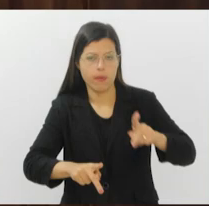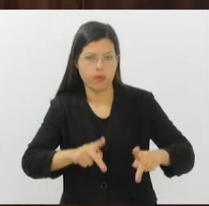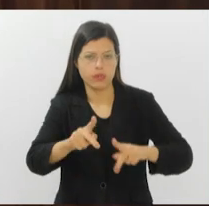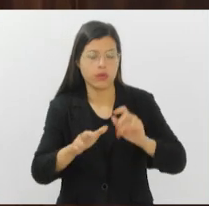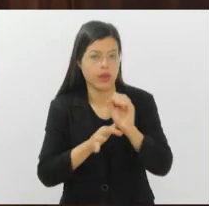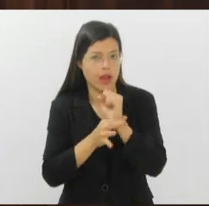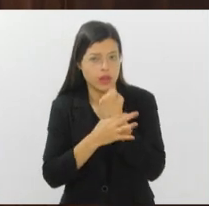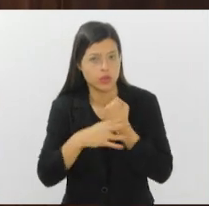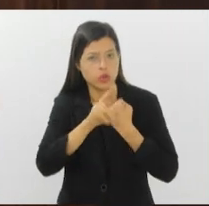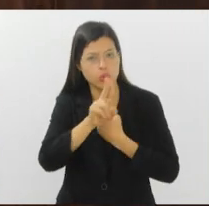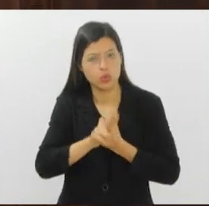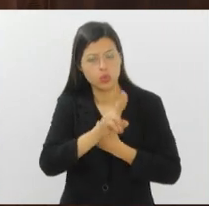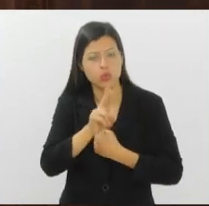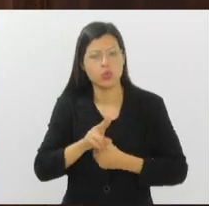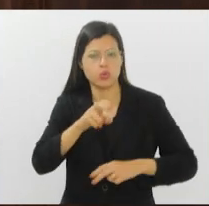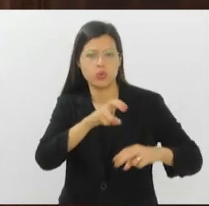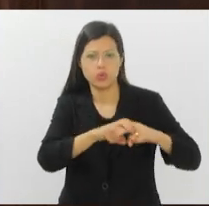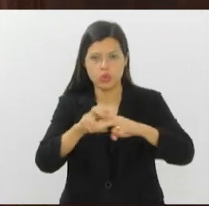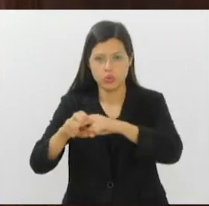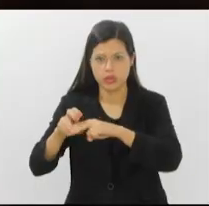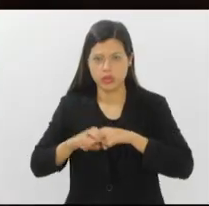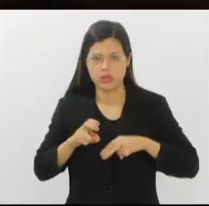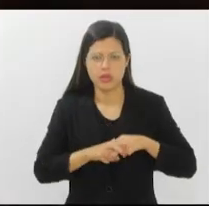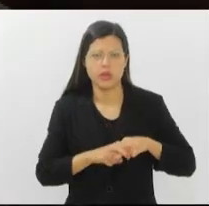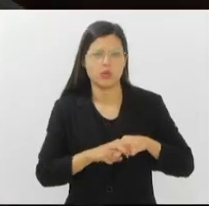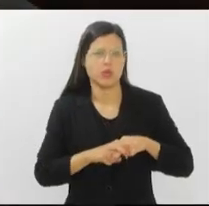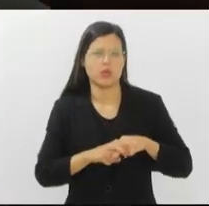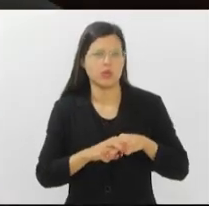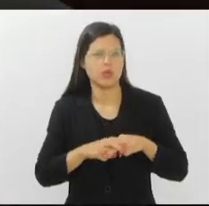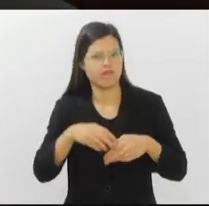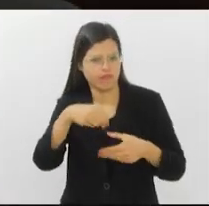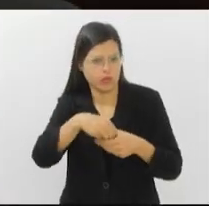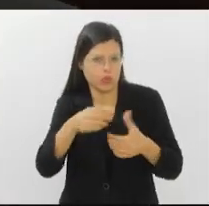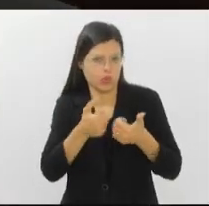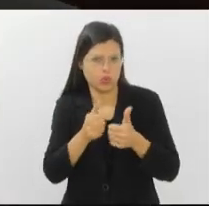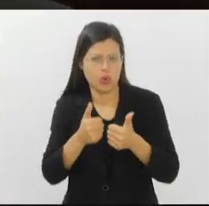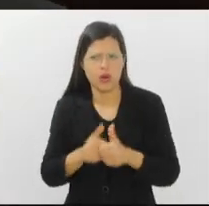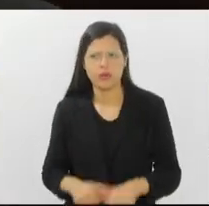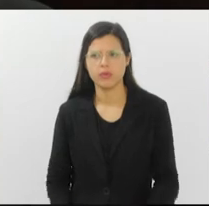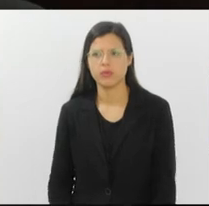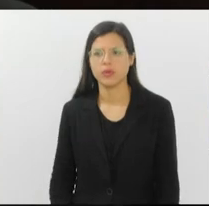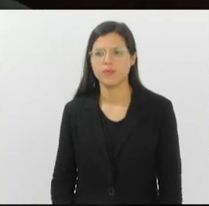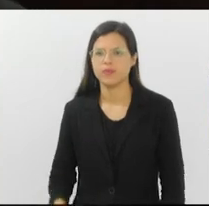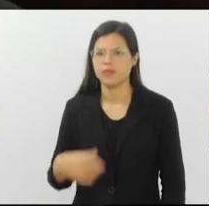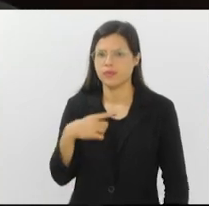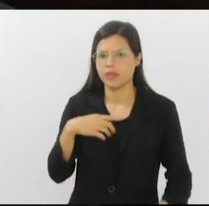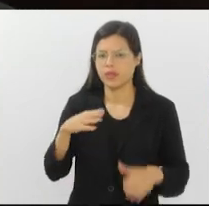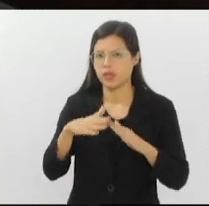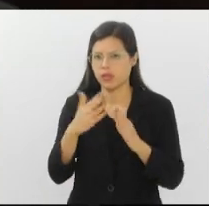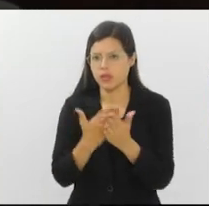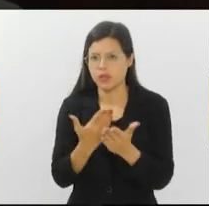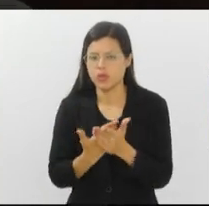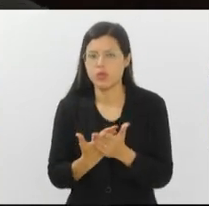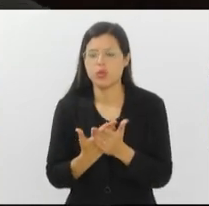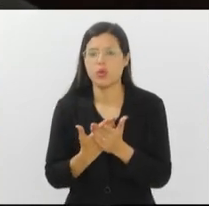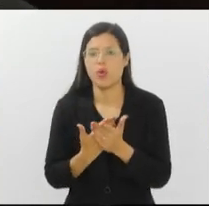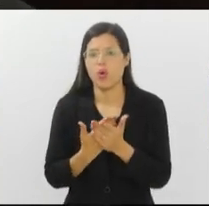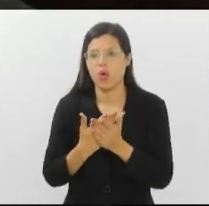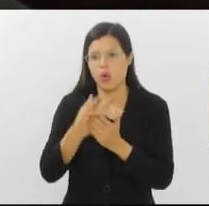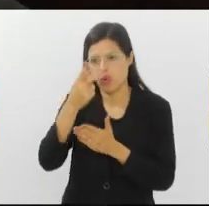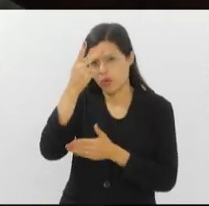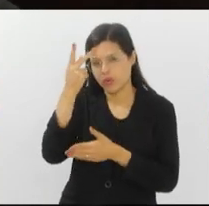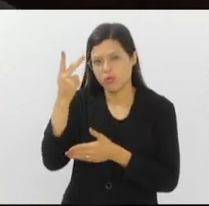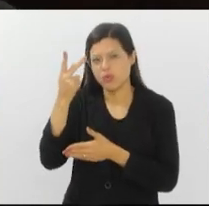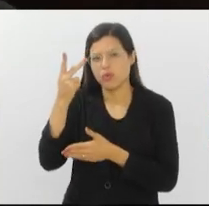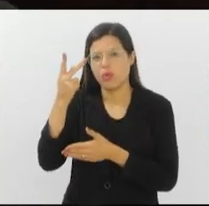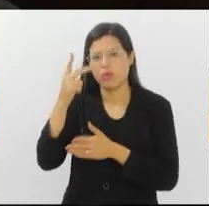todos os assentos nos transportes coletivos. Uma campanha educativa nas escolas, os nossos fiscais estão sendo capacitados para